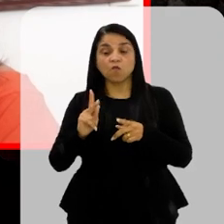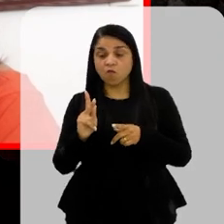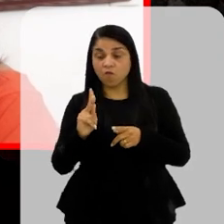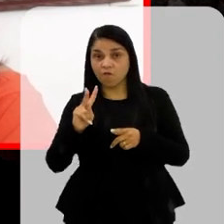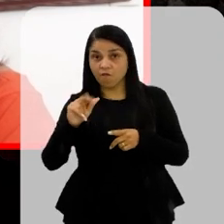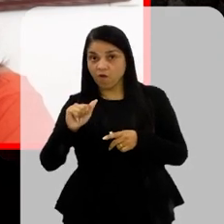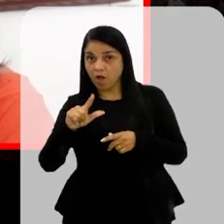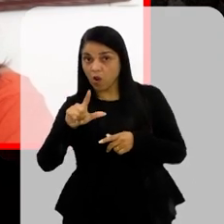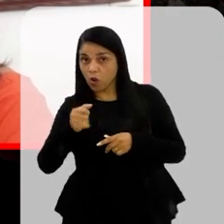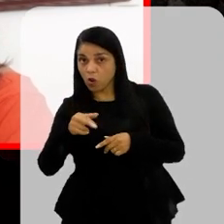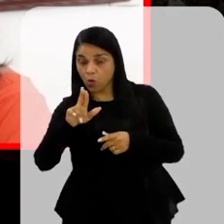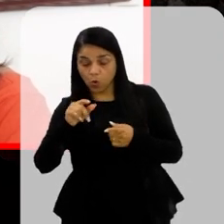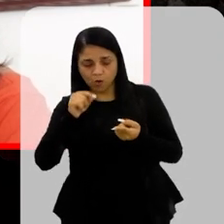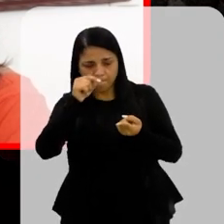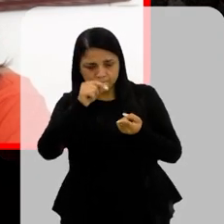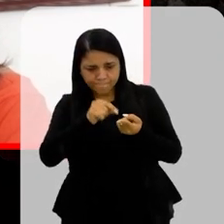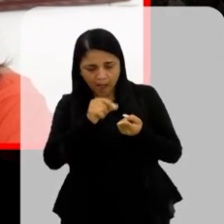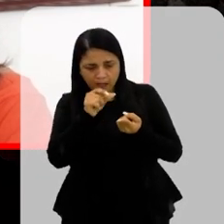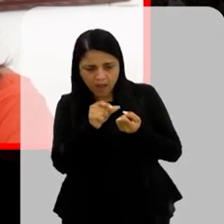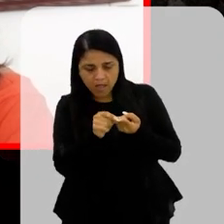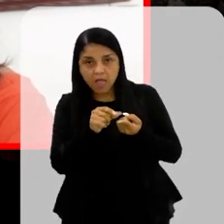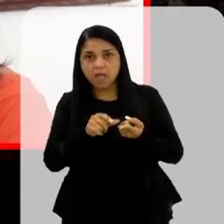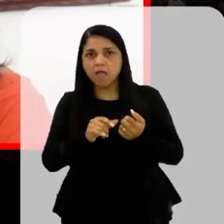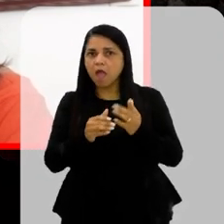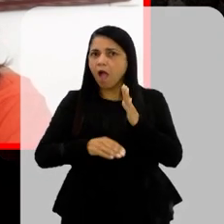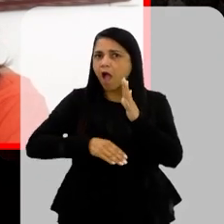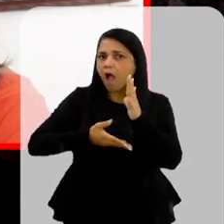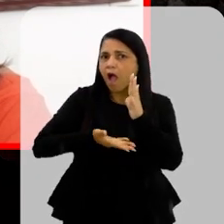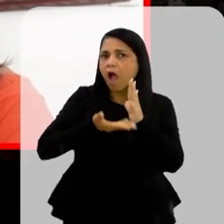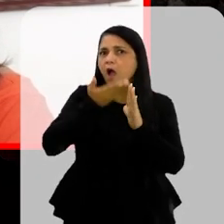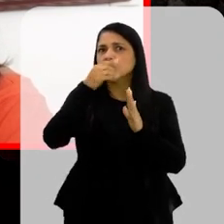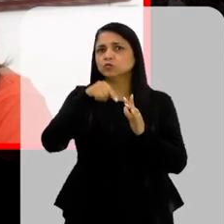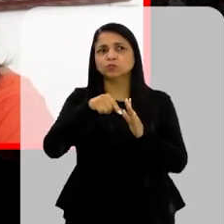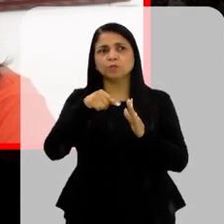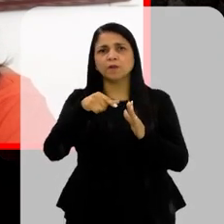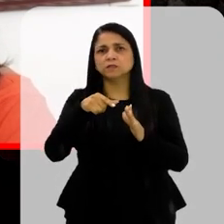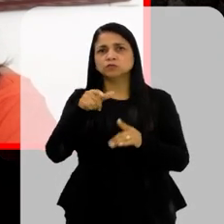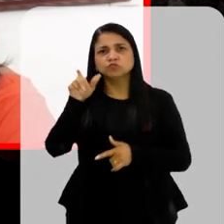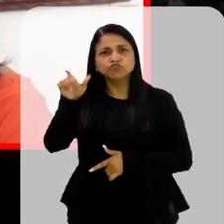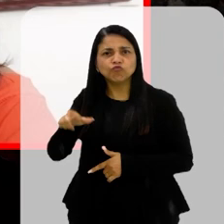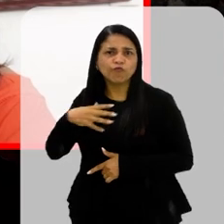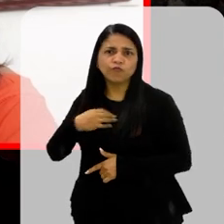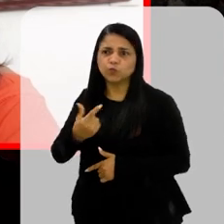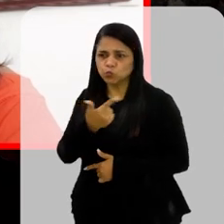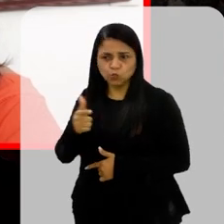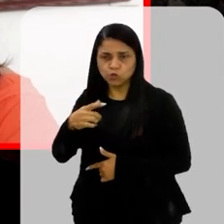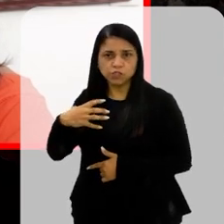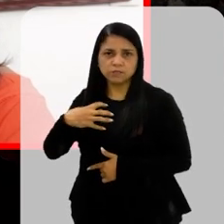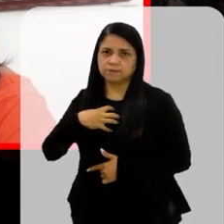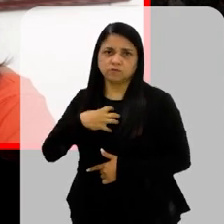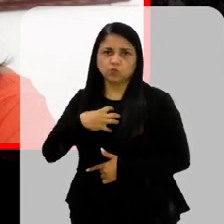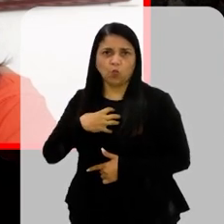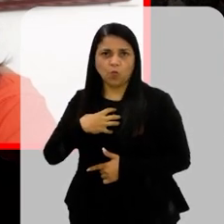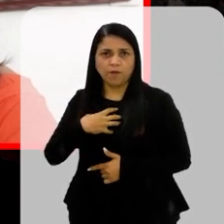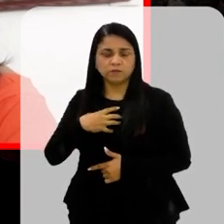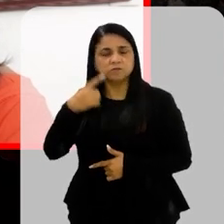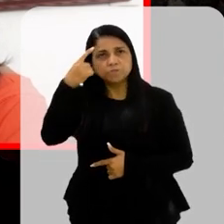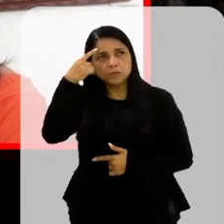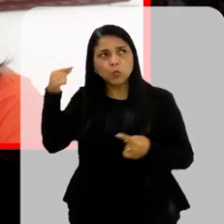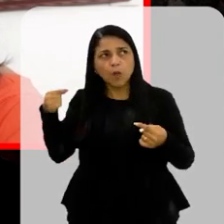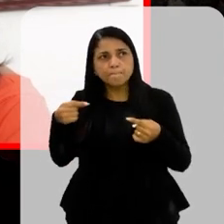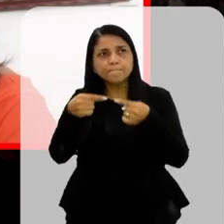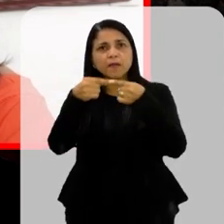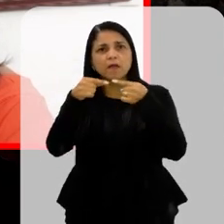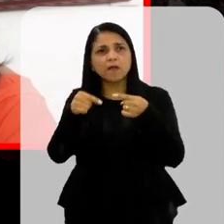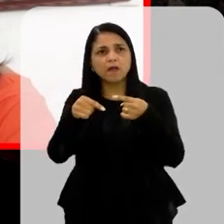glicosímetro Era um valor alto Mas aquele associado Tinha sintomas De hipoglicemia Então a gente conseguiu Associar